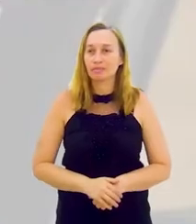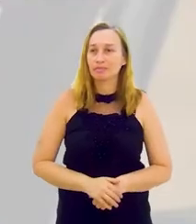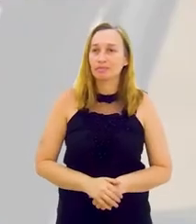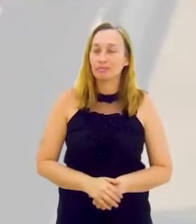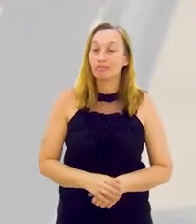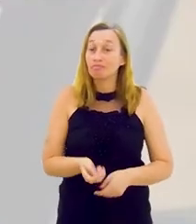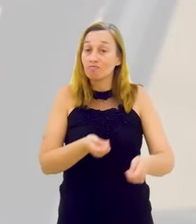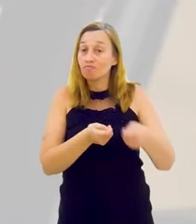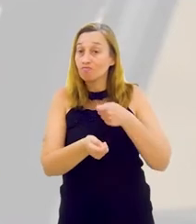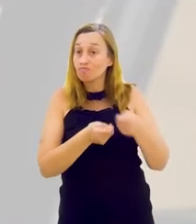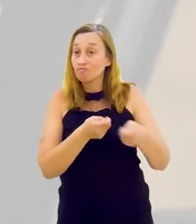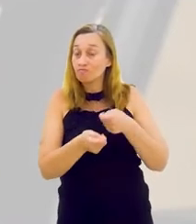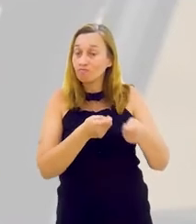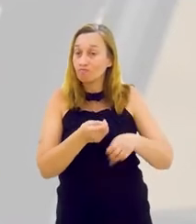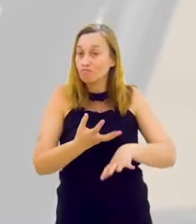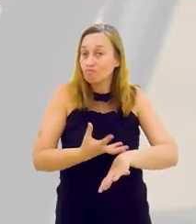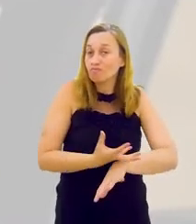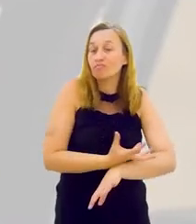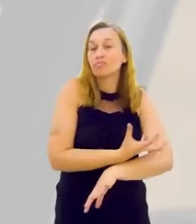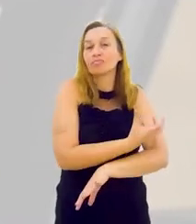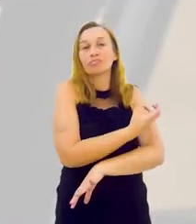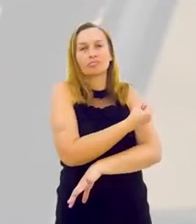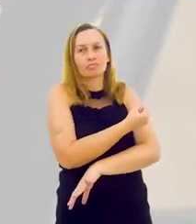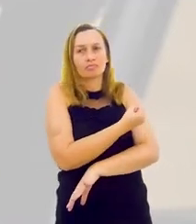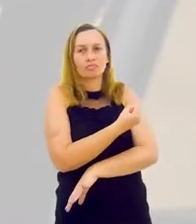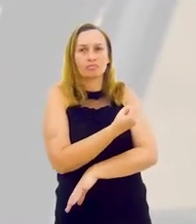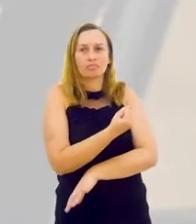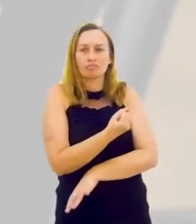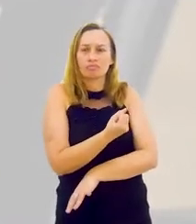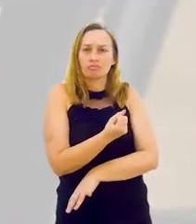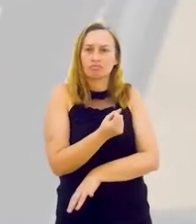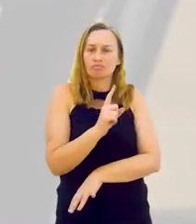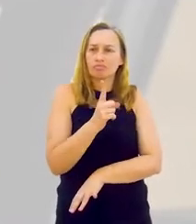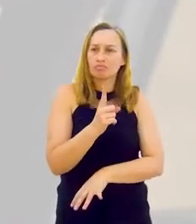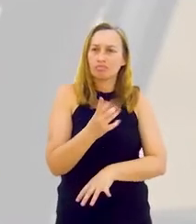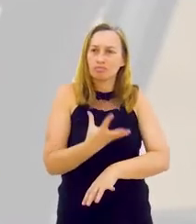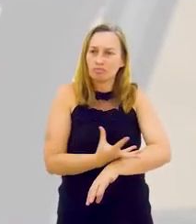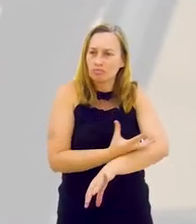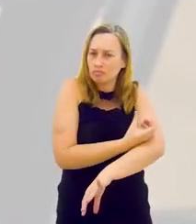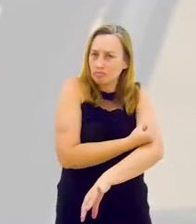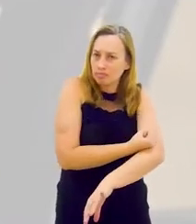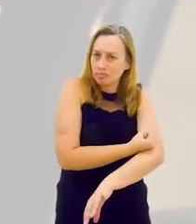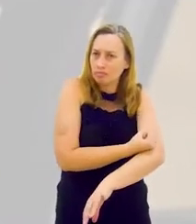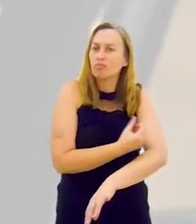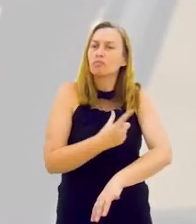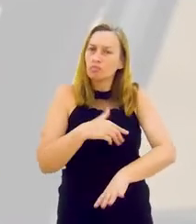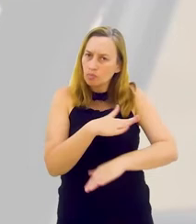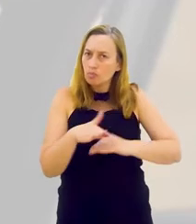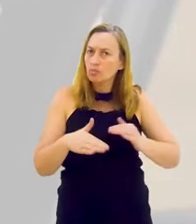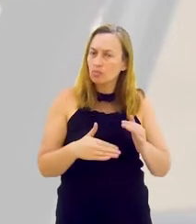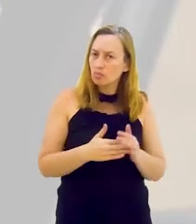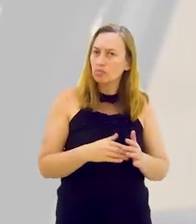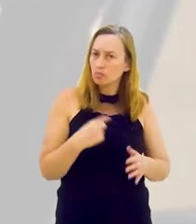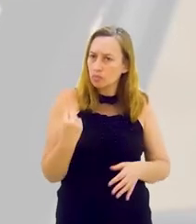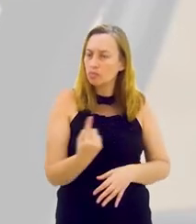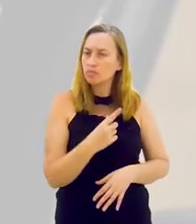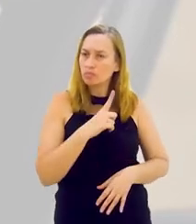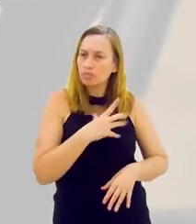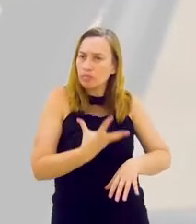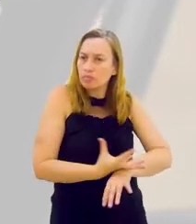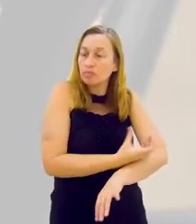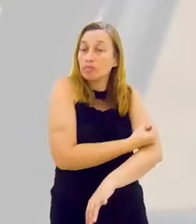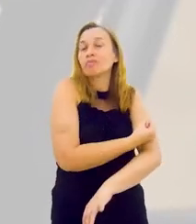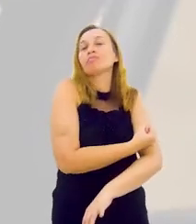propósito, saber controlar as emoções, não com as emoções, todos nós temos